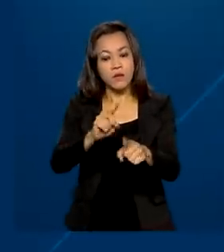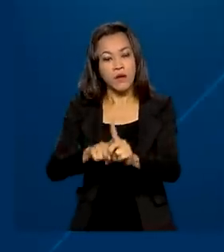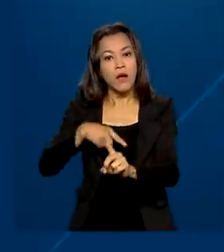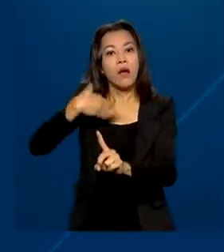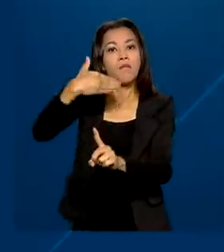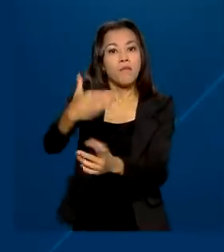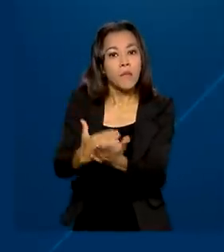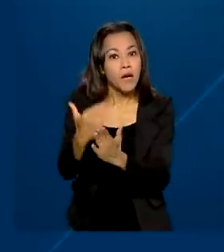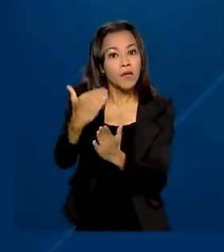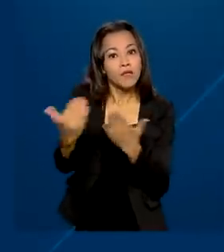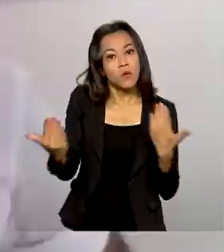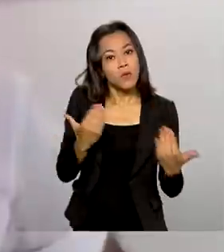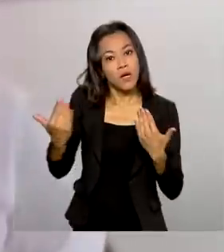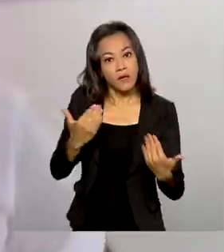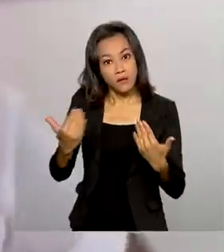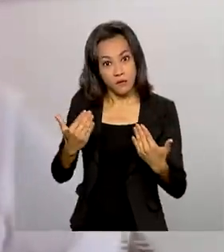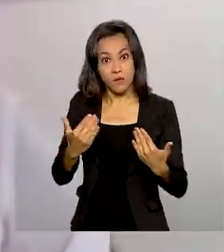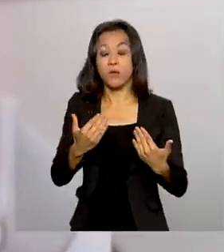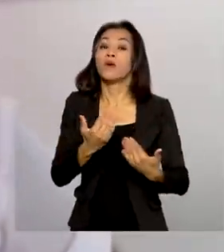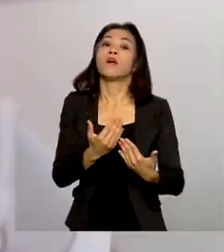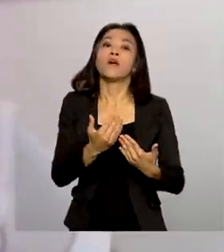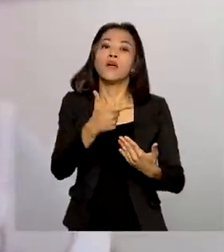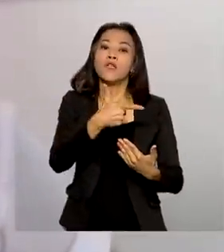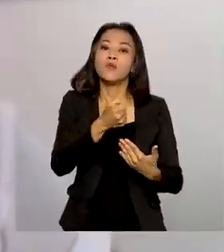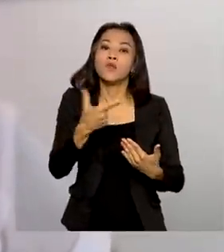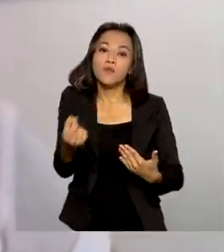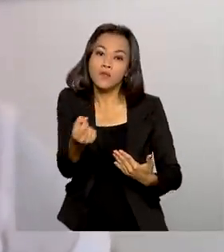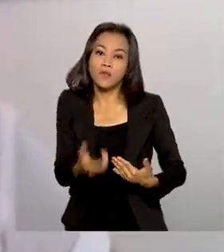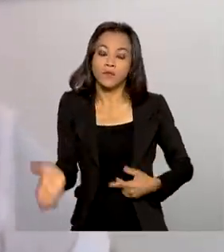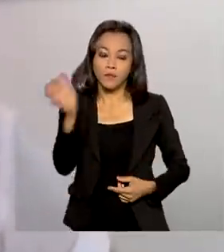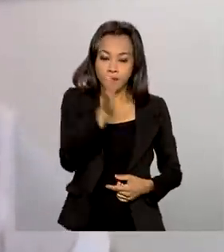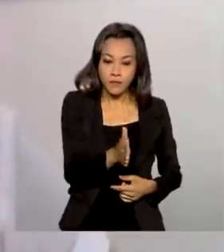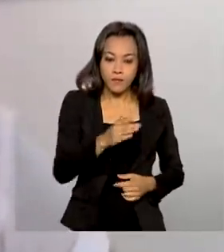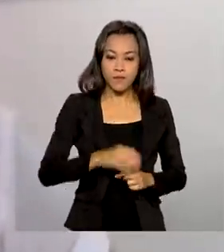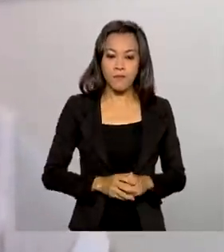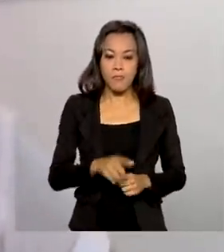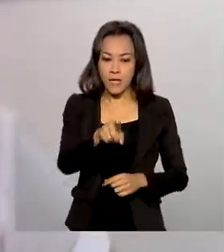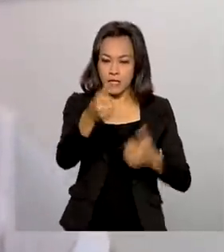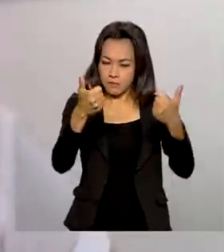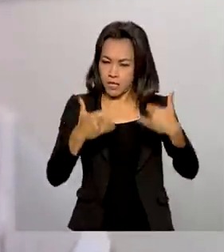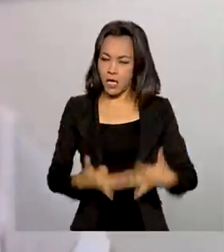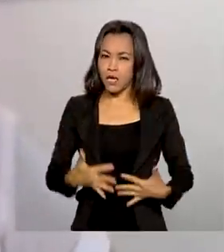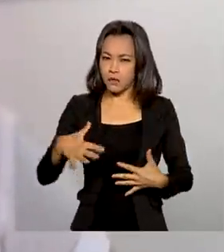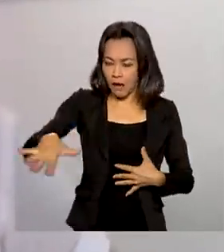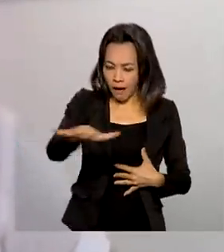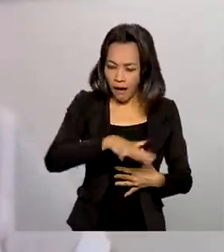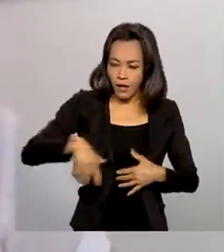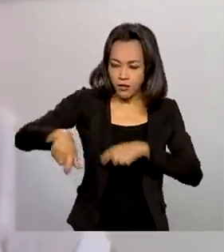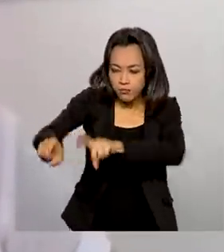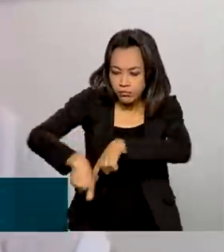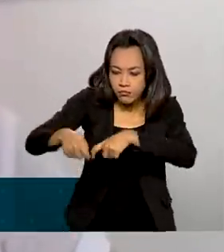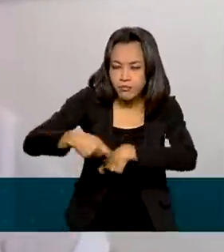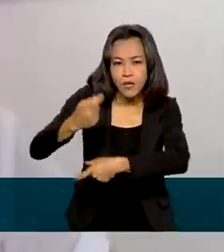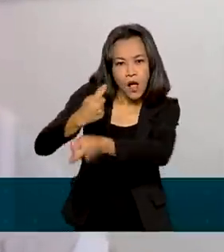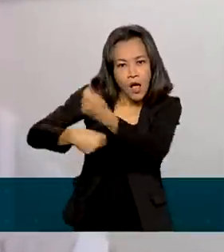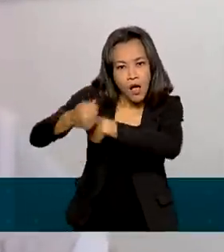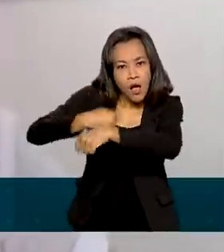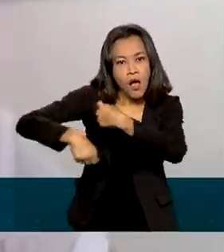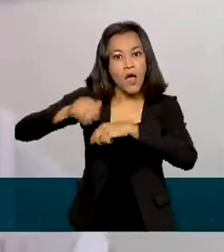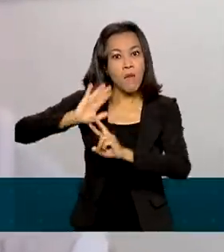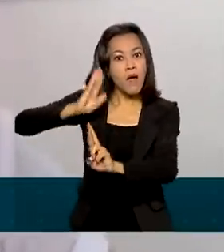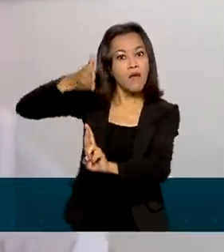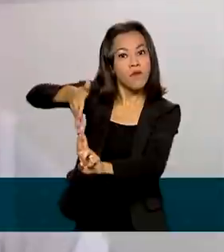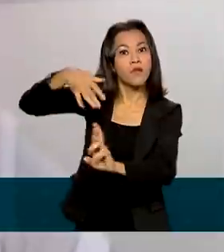comparado a 2020. Os produtos brasileiros do agronegócio são, sim, uma boa referência ao redor do mundo, especialmente